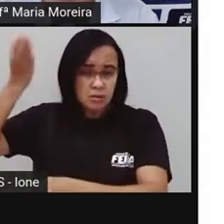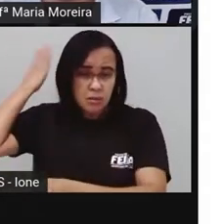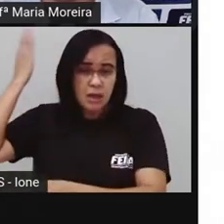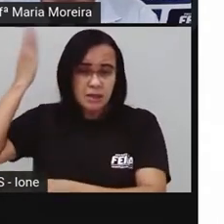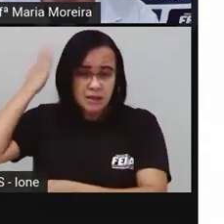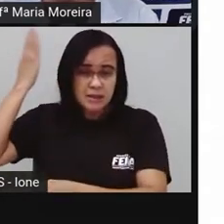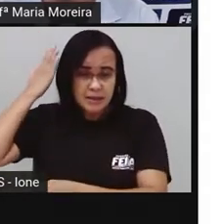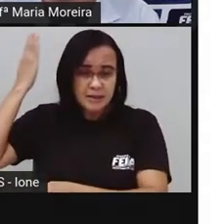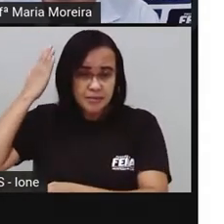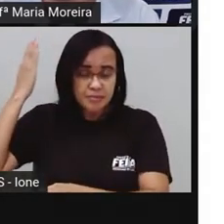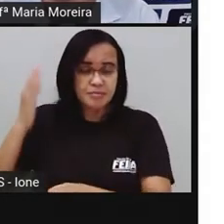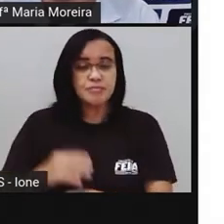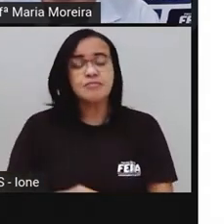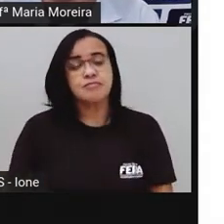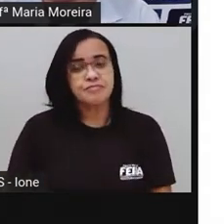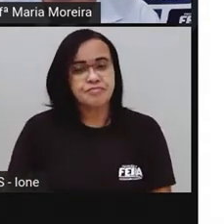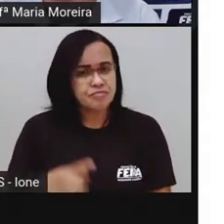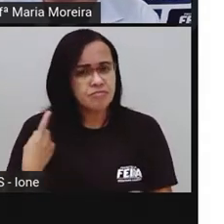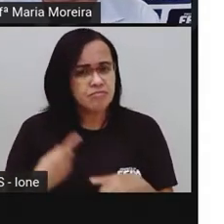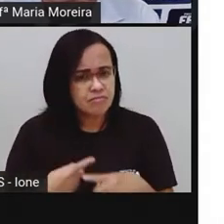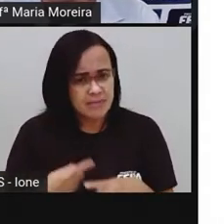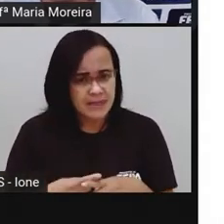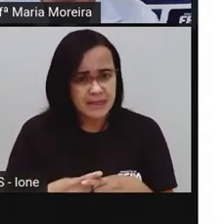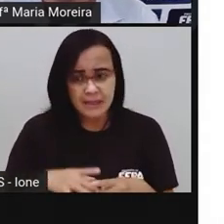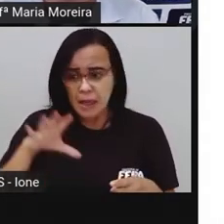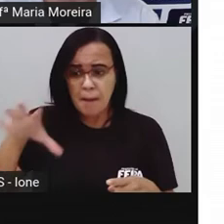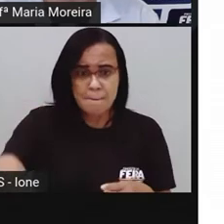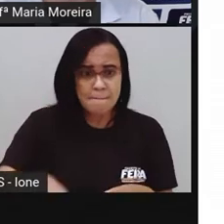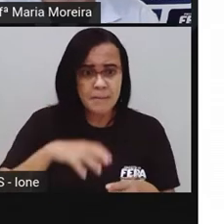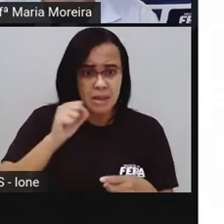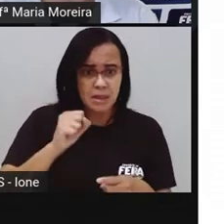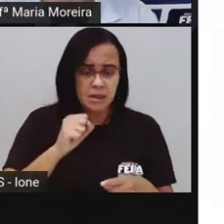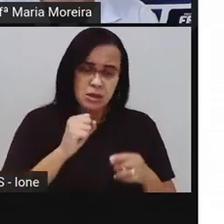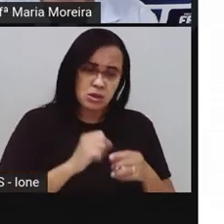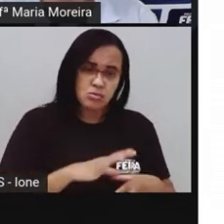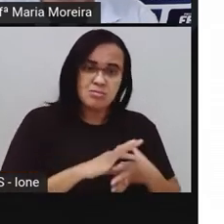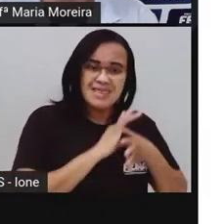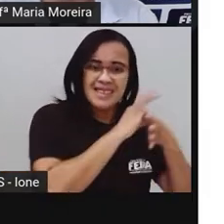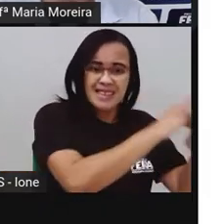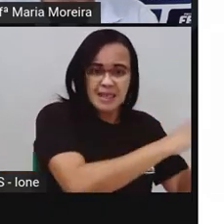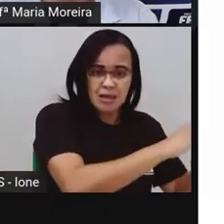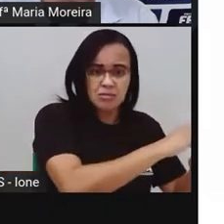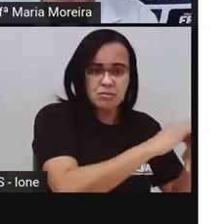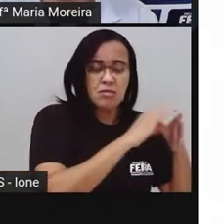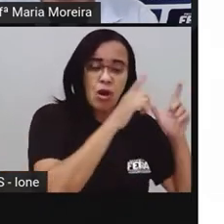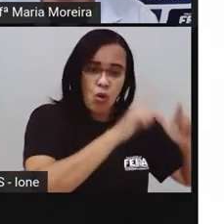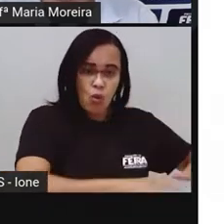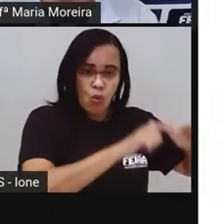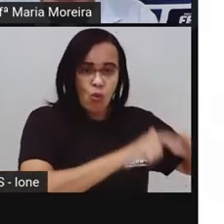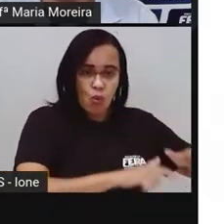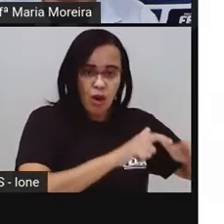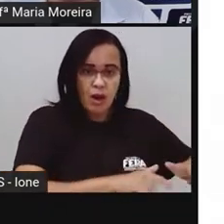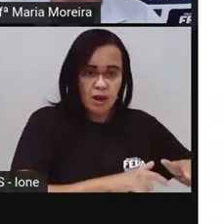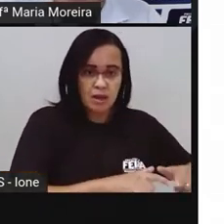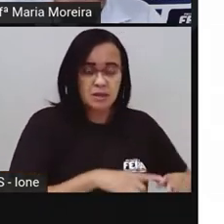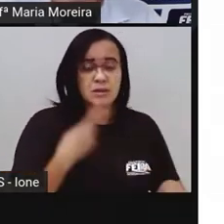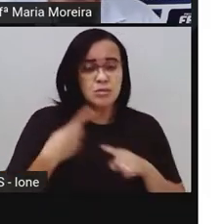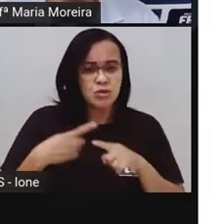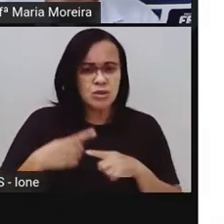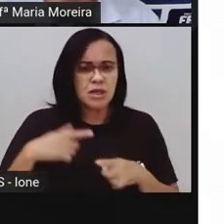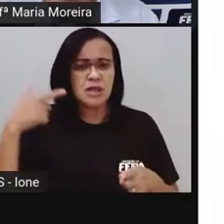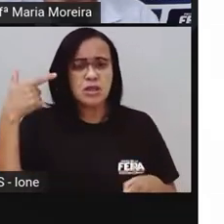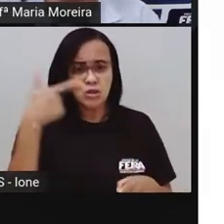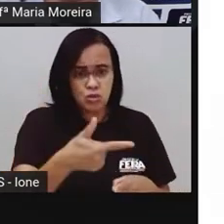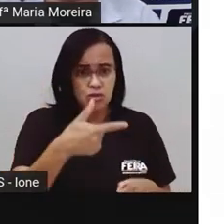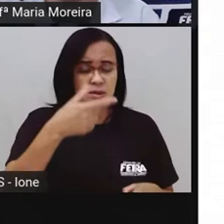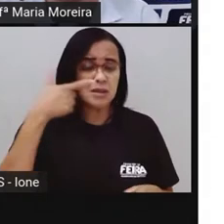é arrestada, é, apreendida, tá? quando 223 aparelhos de som foram